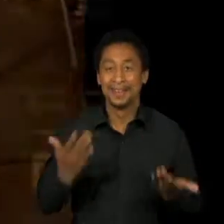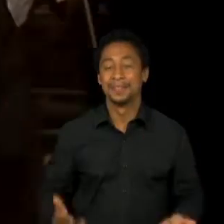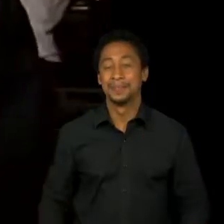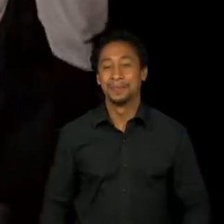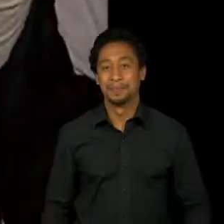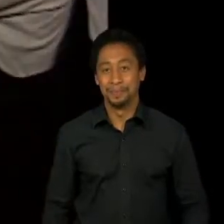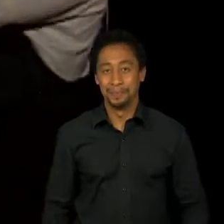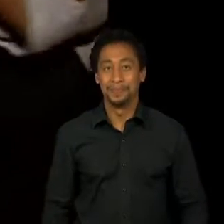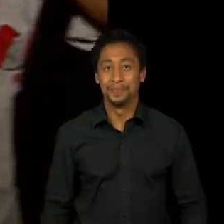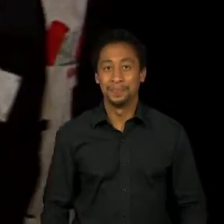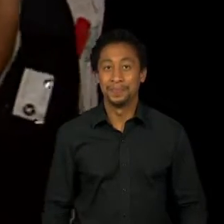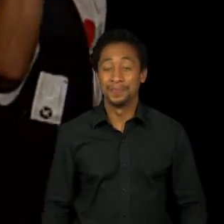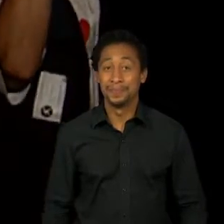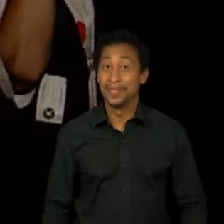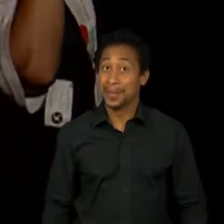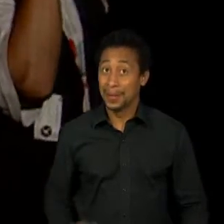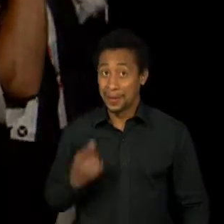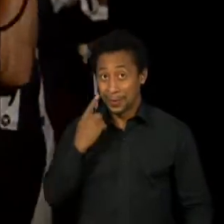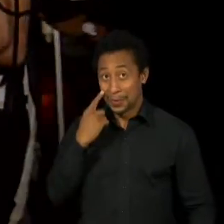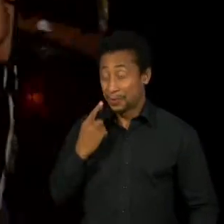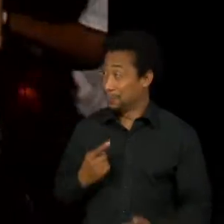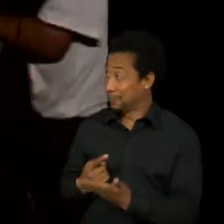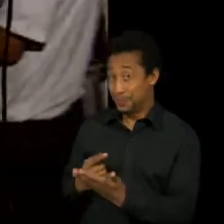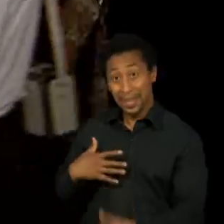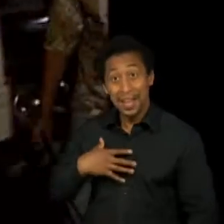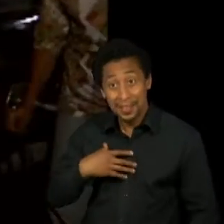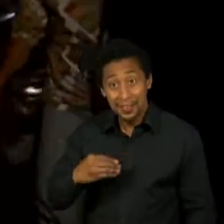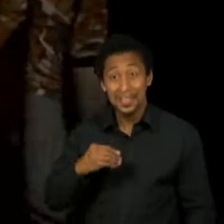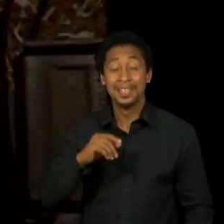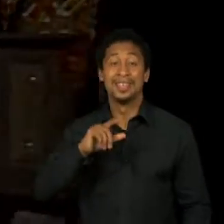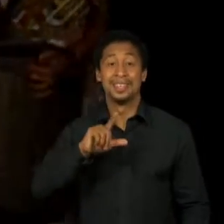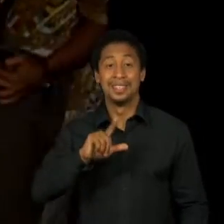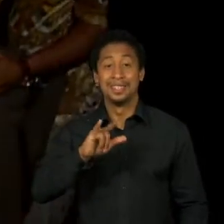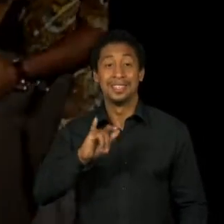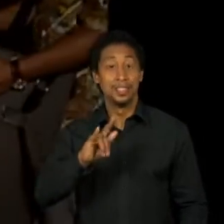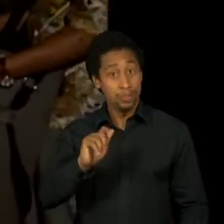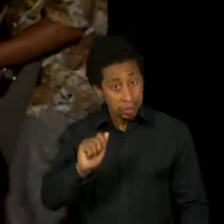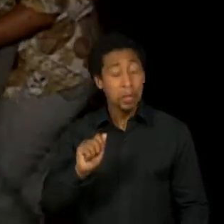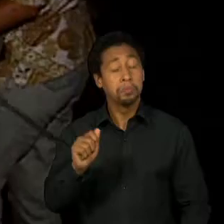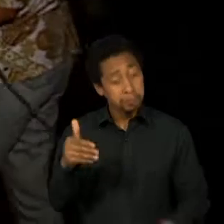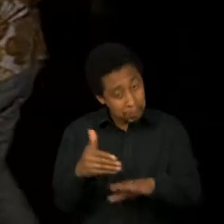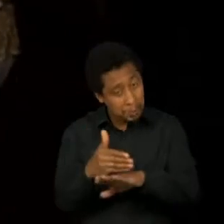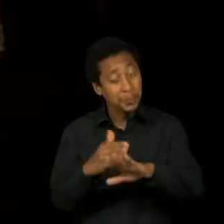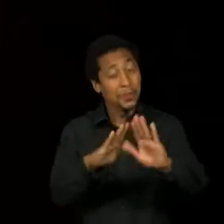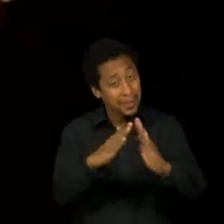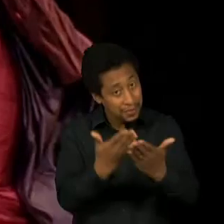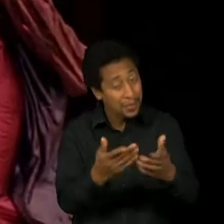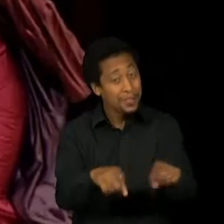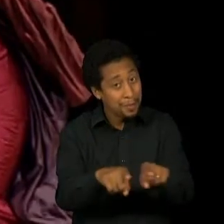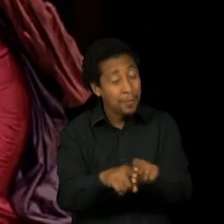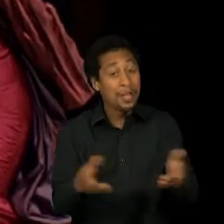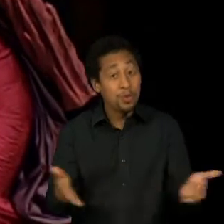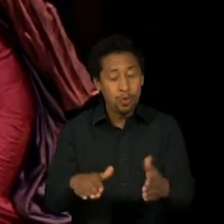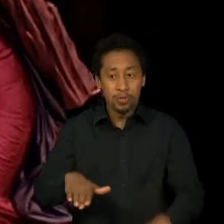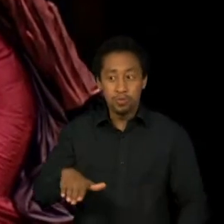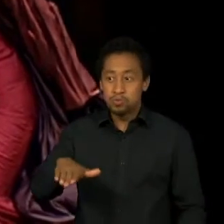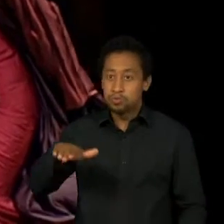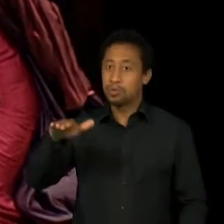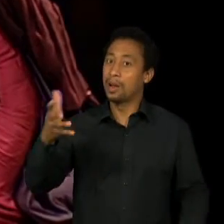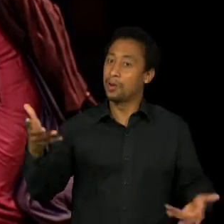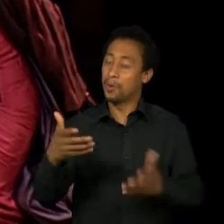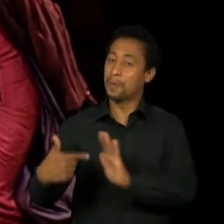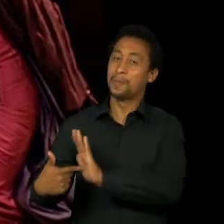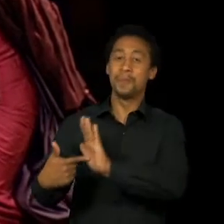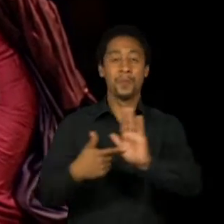Dentre eles, a própria filha, Lígia Cortez, que hoje leva adiante os princípios éticos